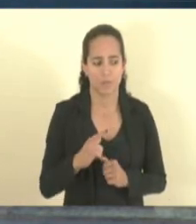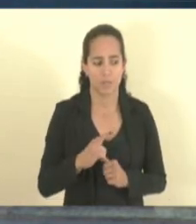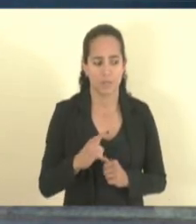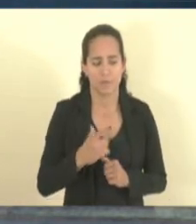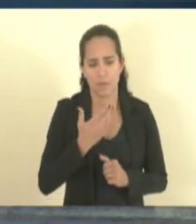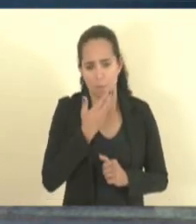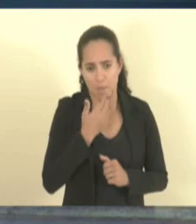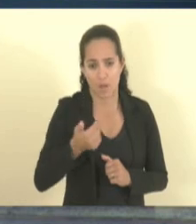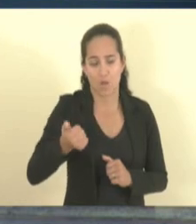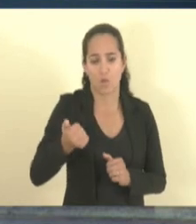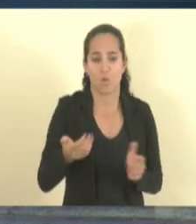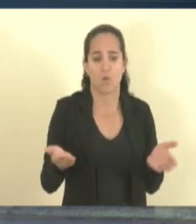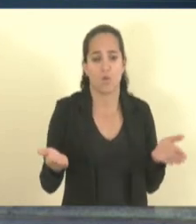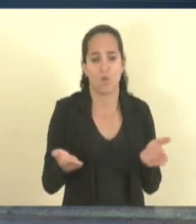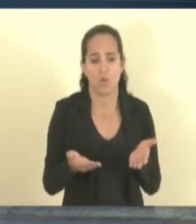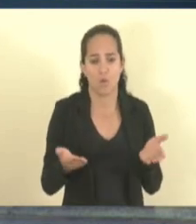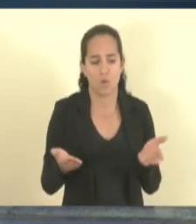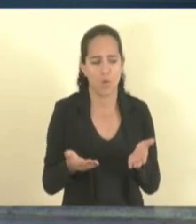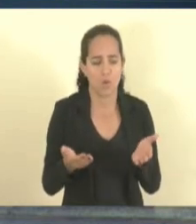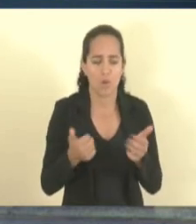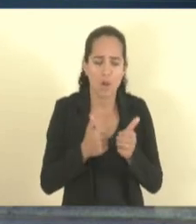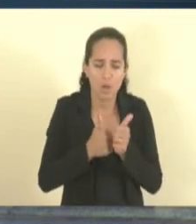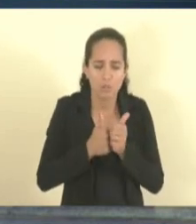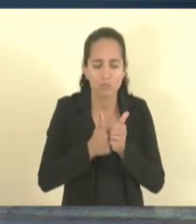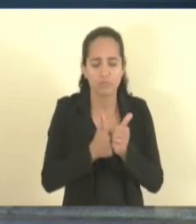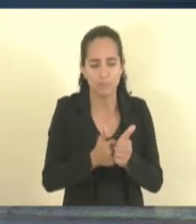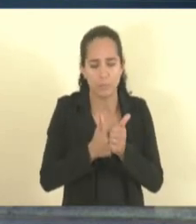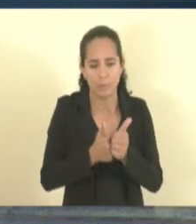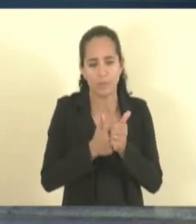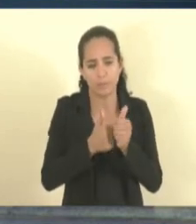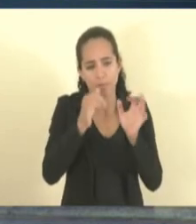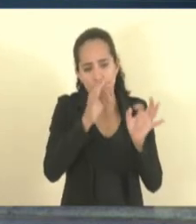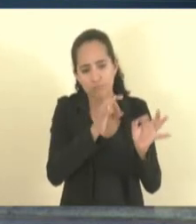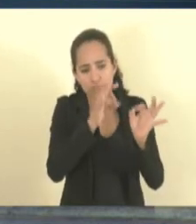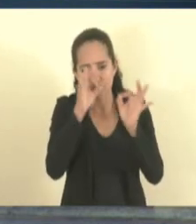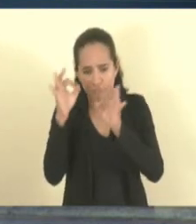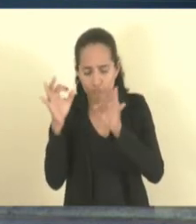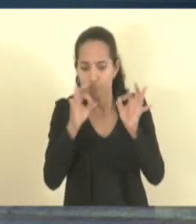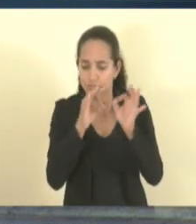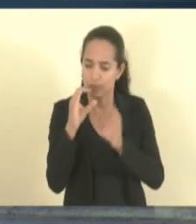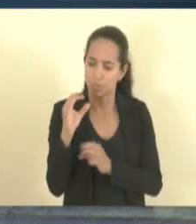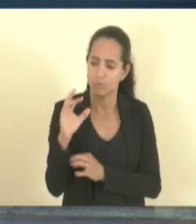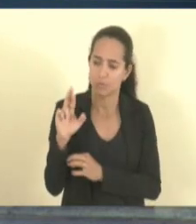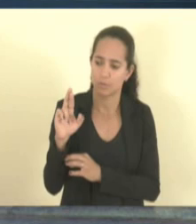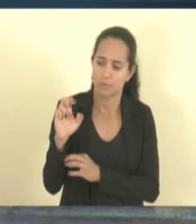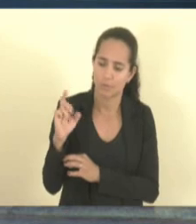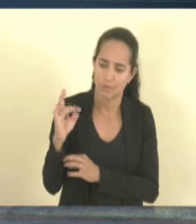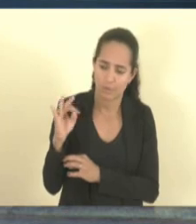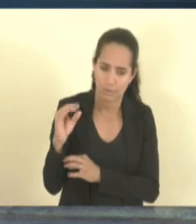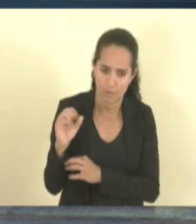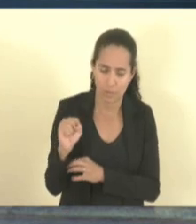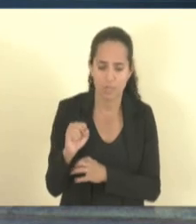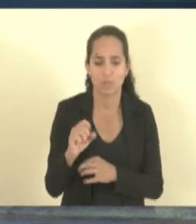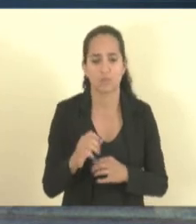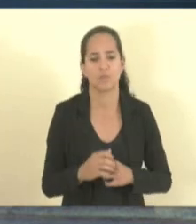acompanhamento, dos créditos, das